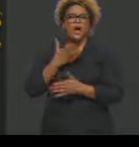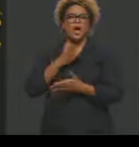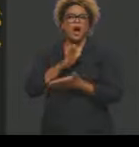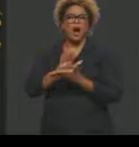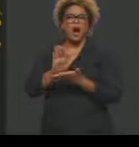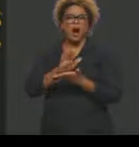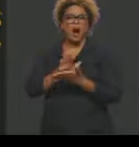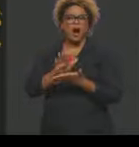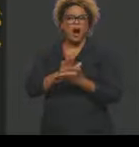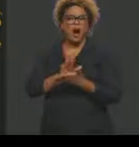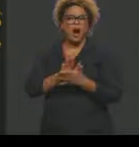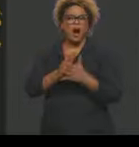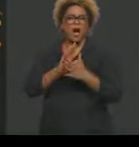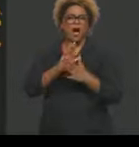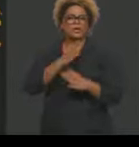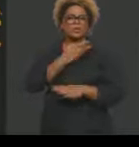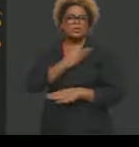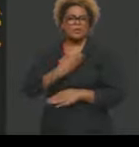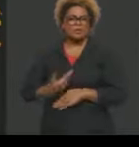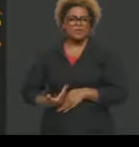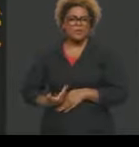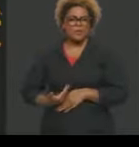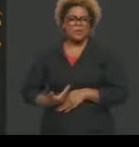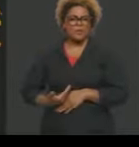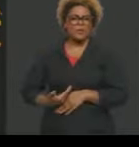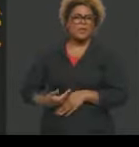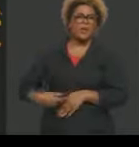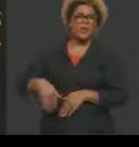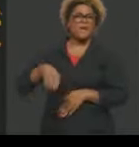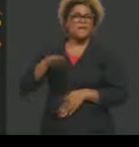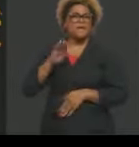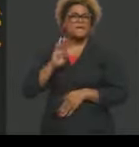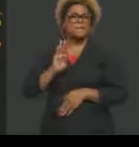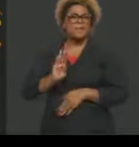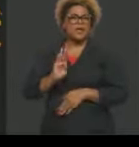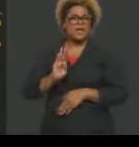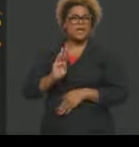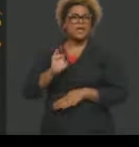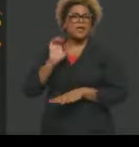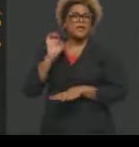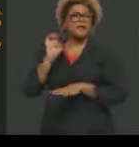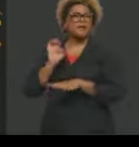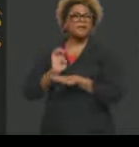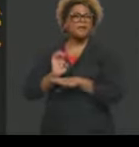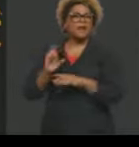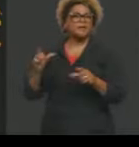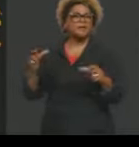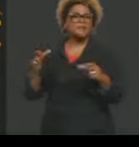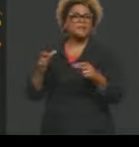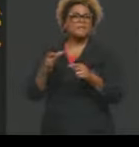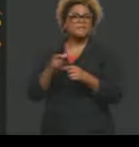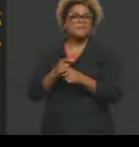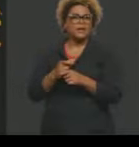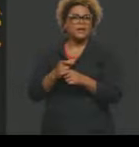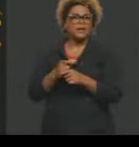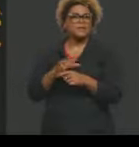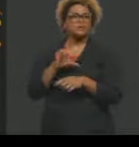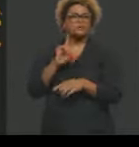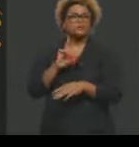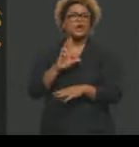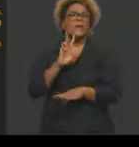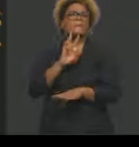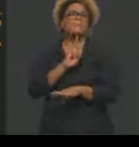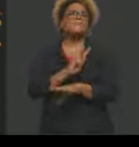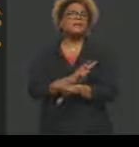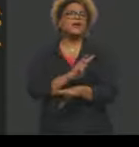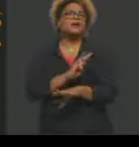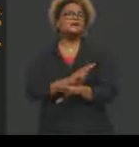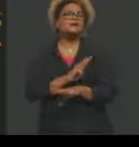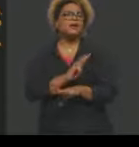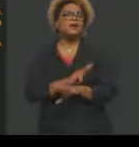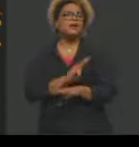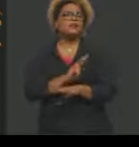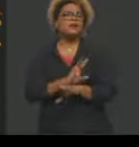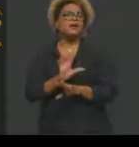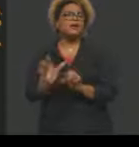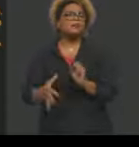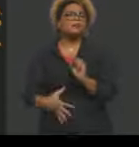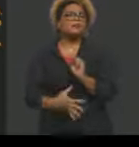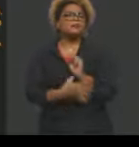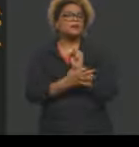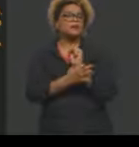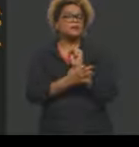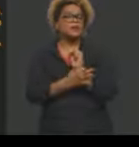Letra B, pelo denominado Estado mínimo, com atuação apenas na preservação da propriedade e segurança.